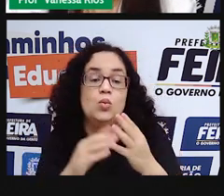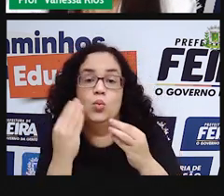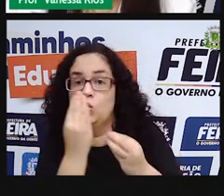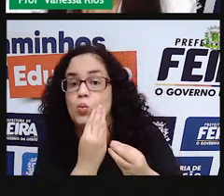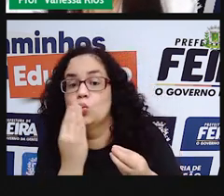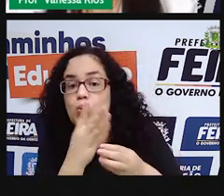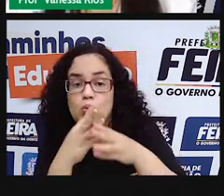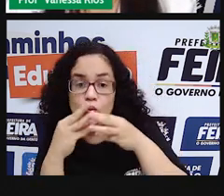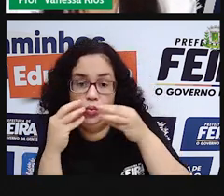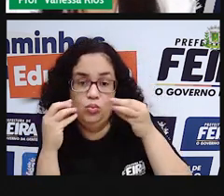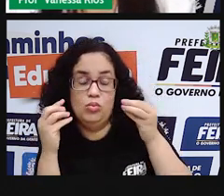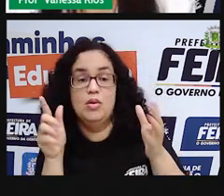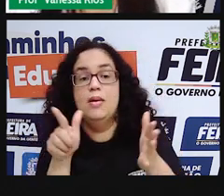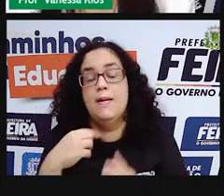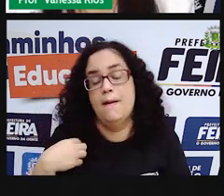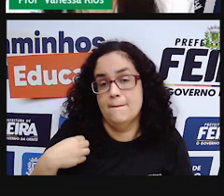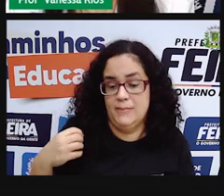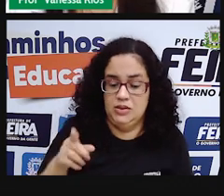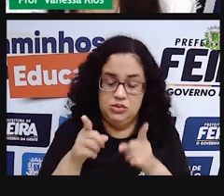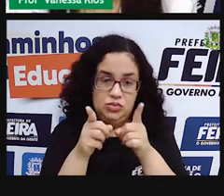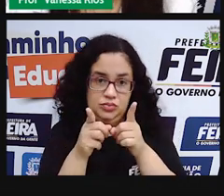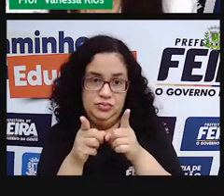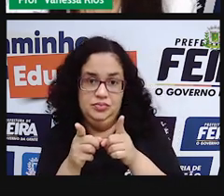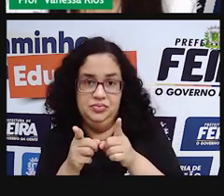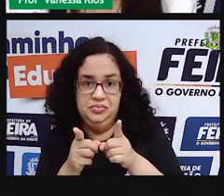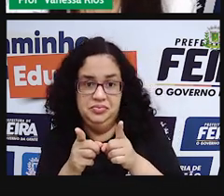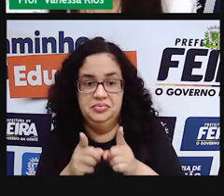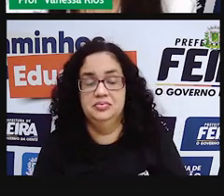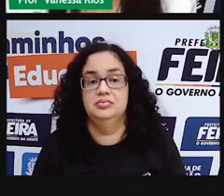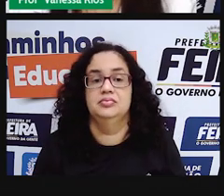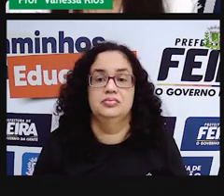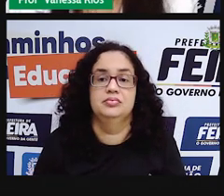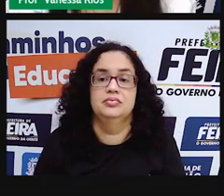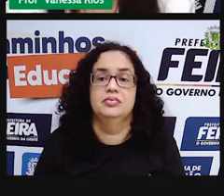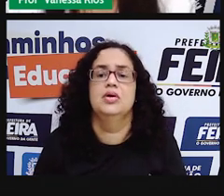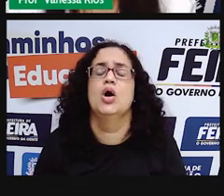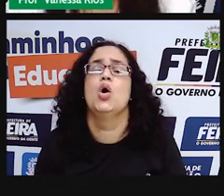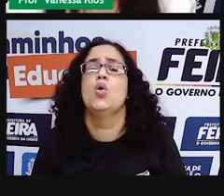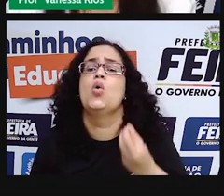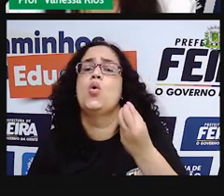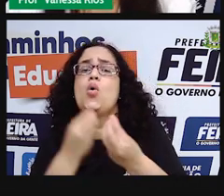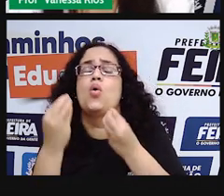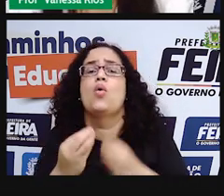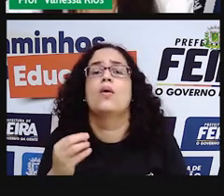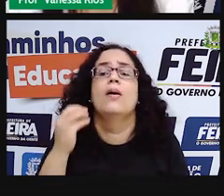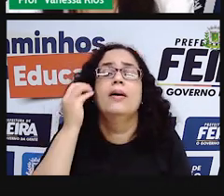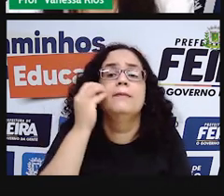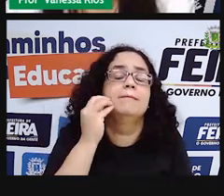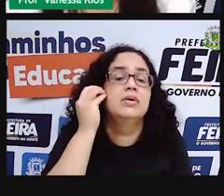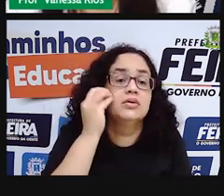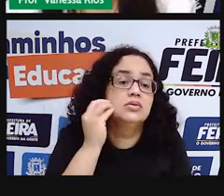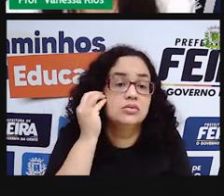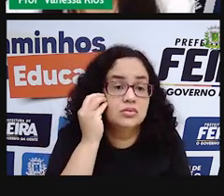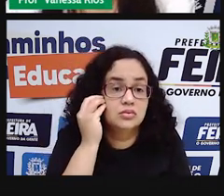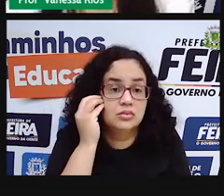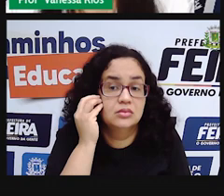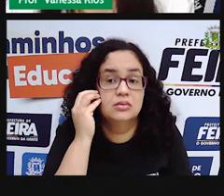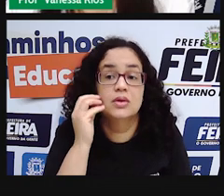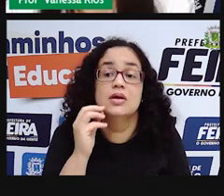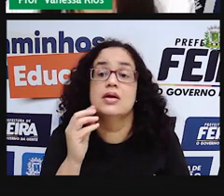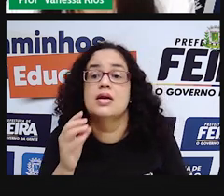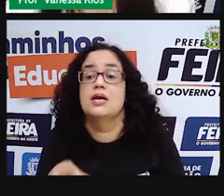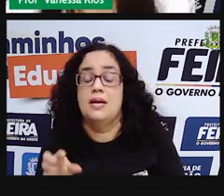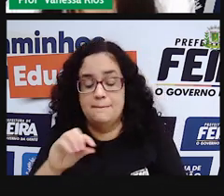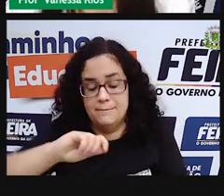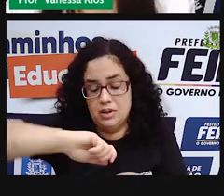guardanapo e também um pedaço de tecido. Como é que essa experiência, né? Vai ser feita. Você deve